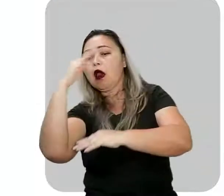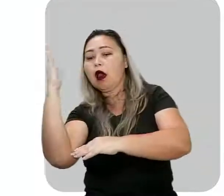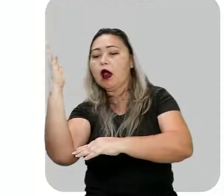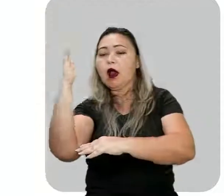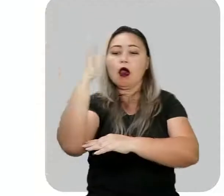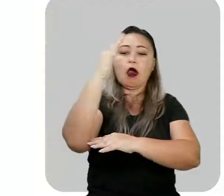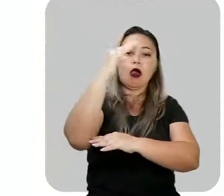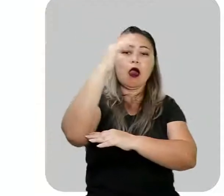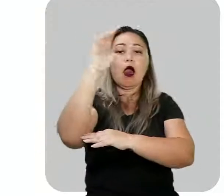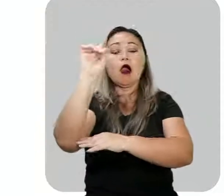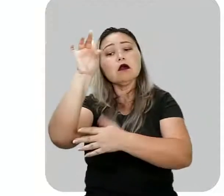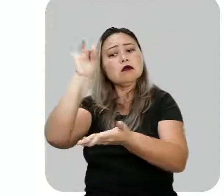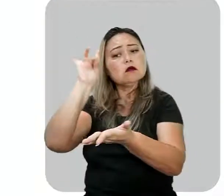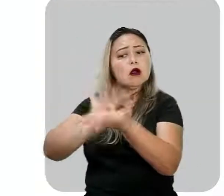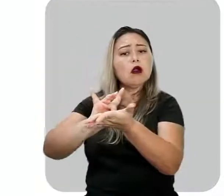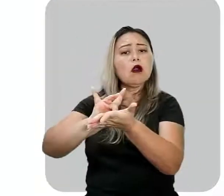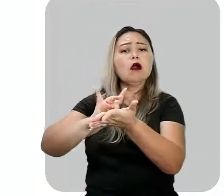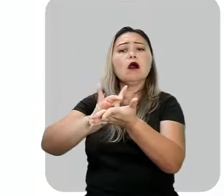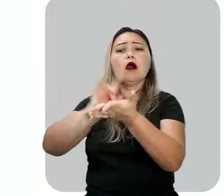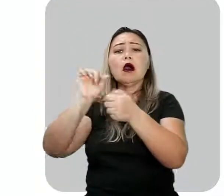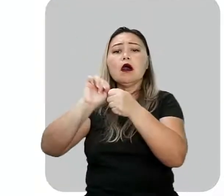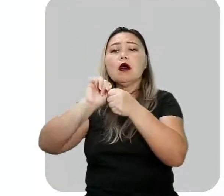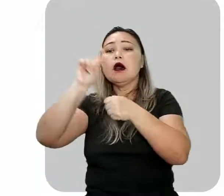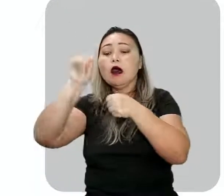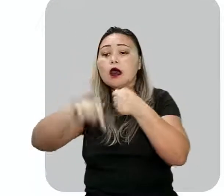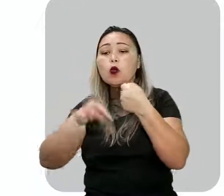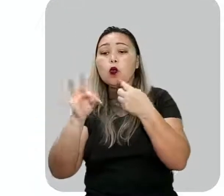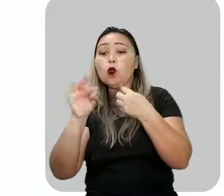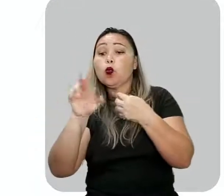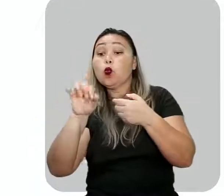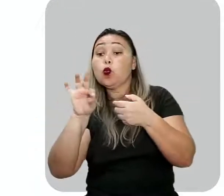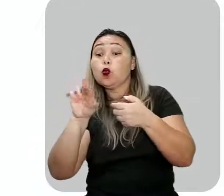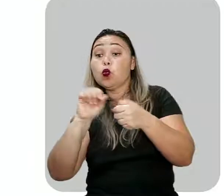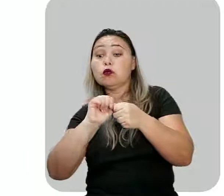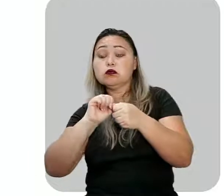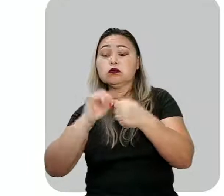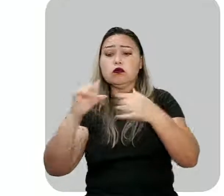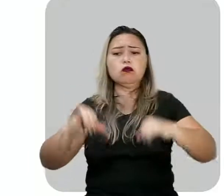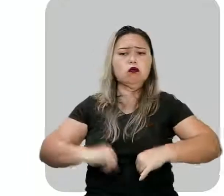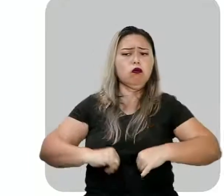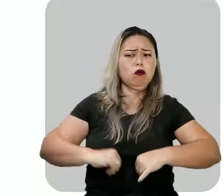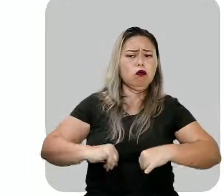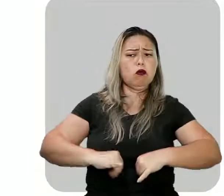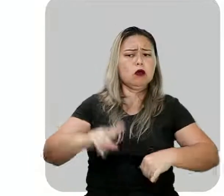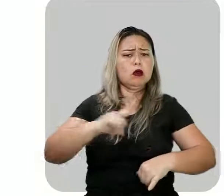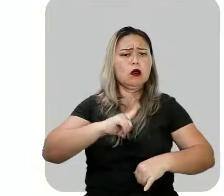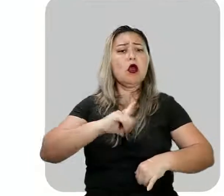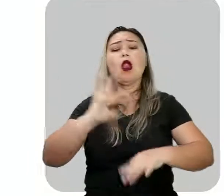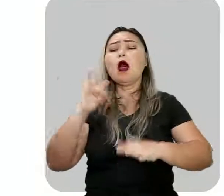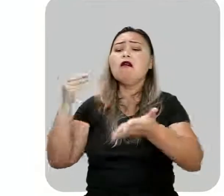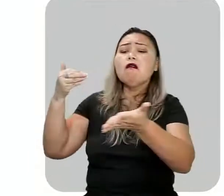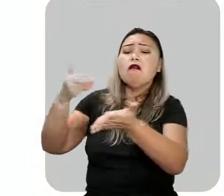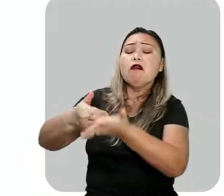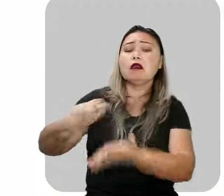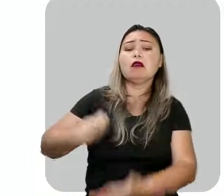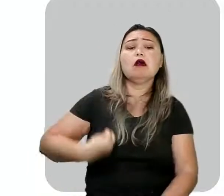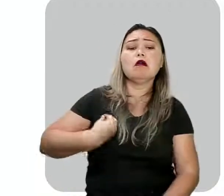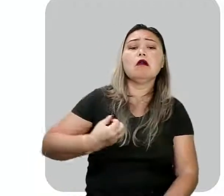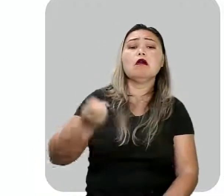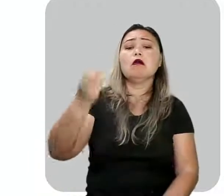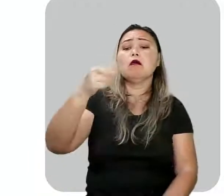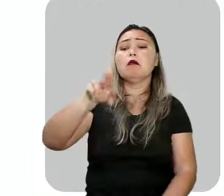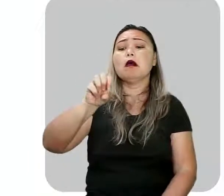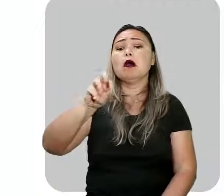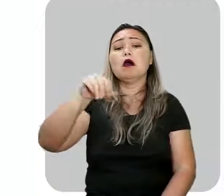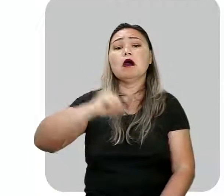em um local que, na verdade, era uma máquina de tortura. No fim da vida, Macunaíma foi